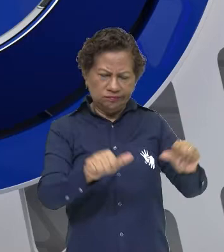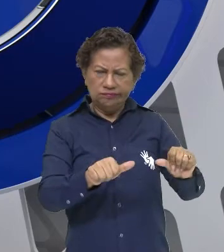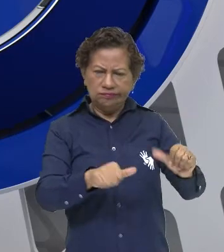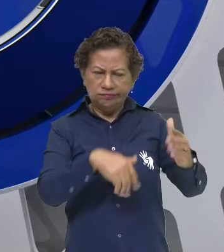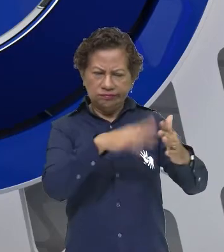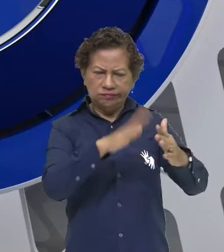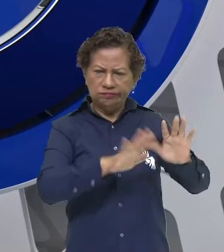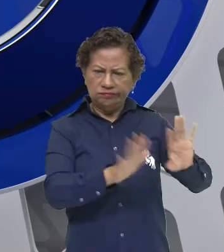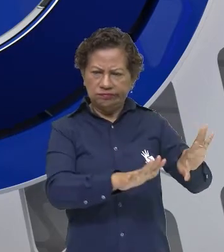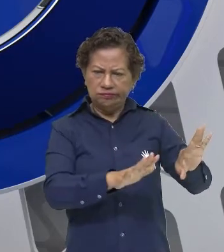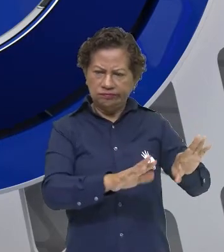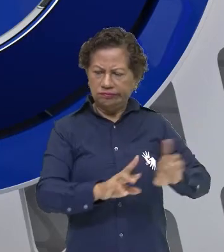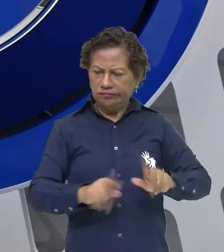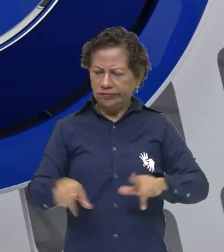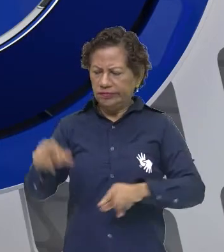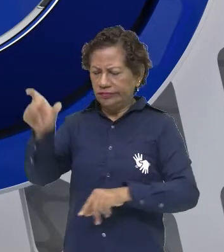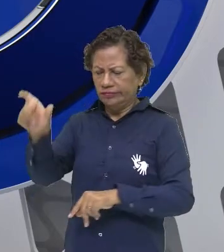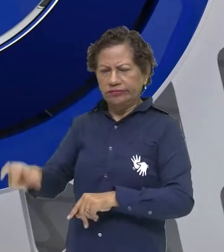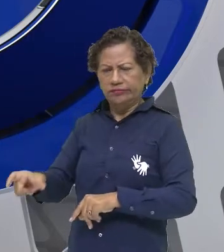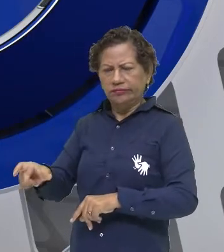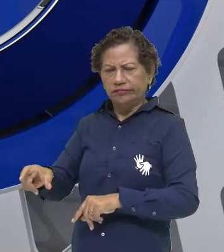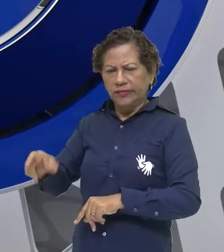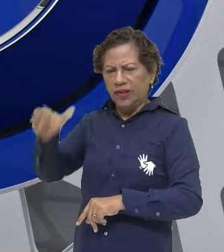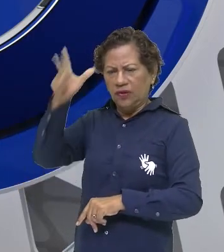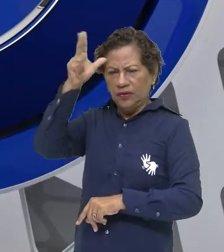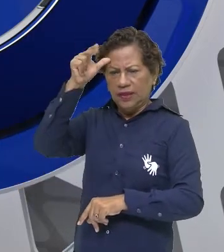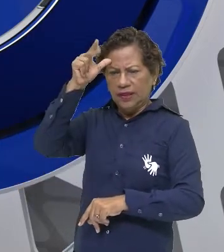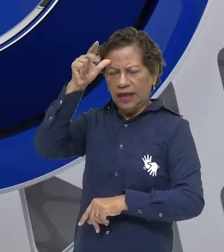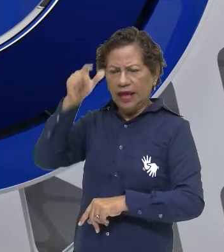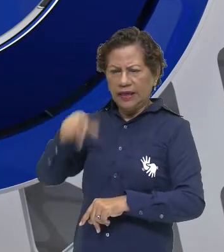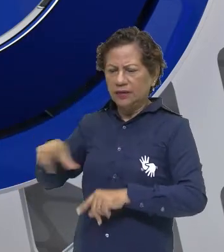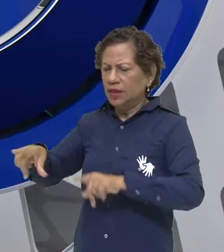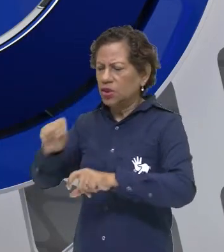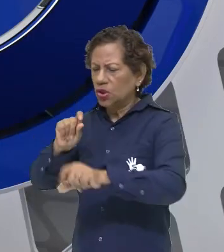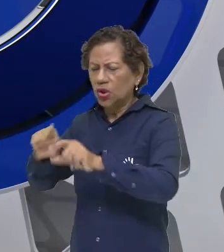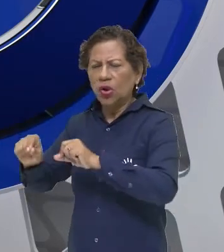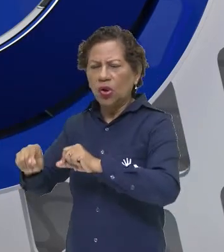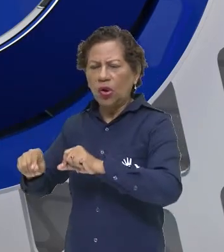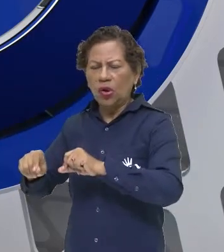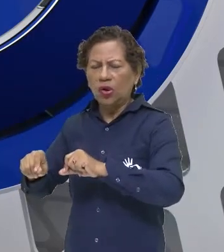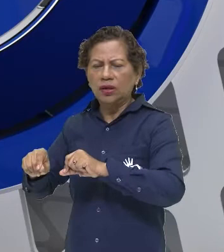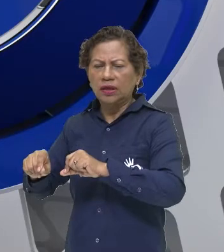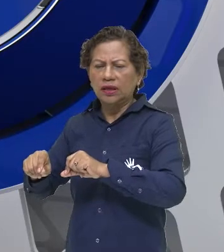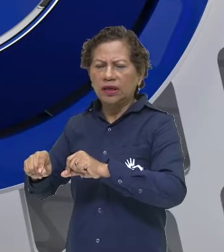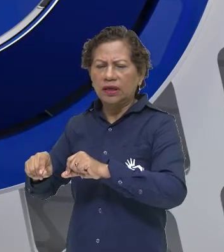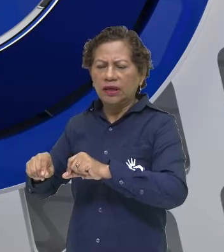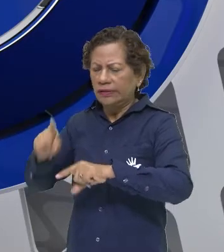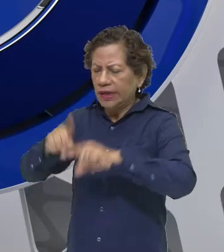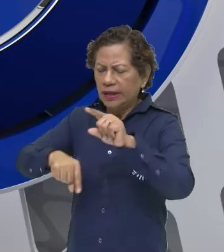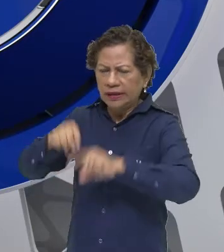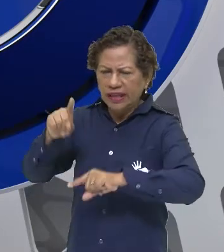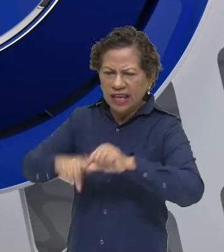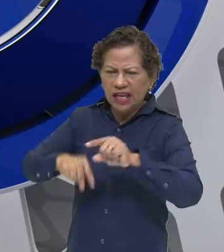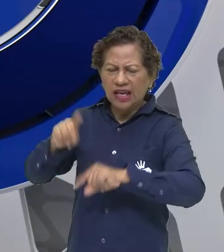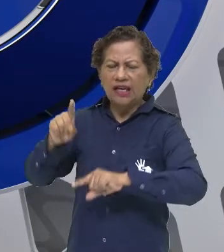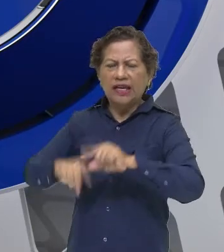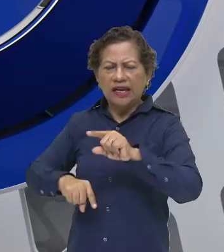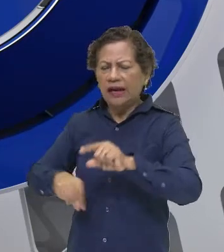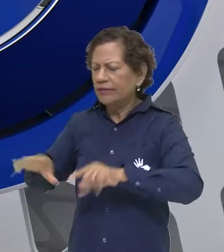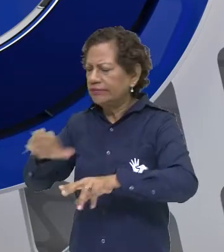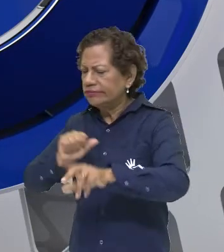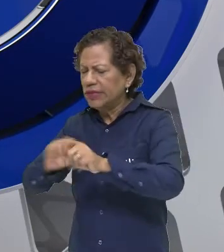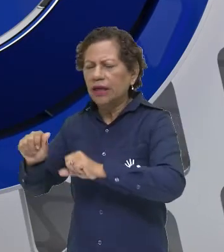padrão e diz, eu vou pegar um banco, vou pegar um mictório e vou transformar em obra de arte. E transformou.